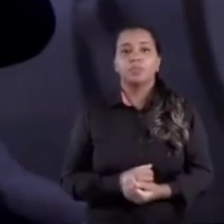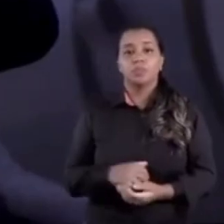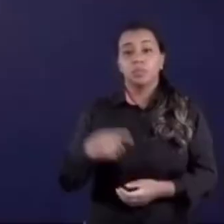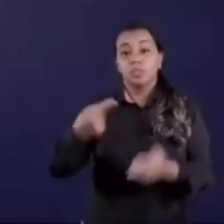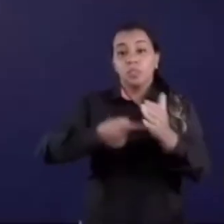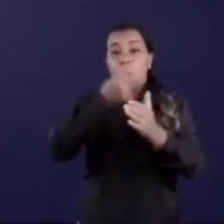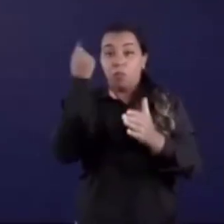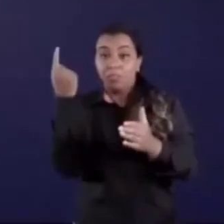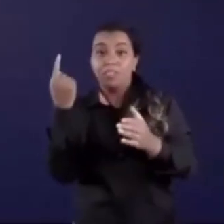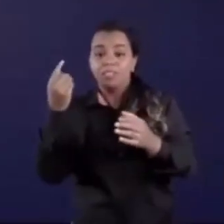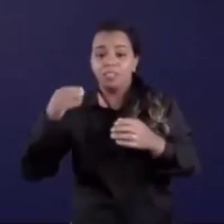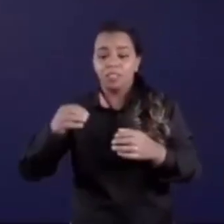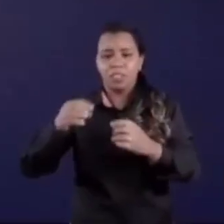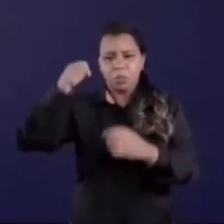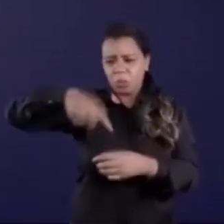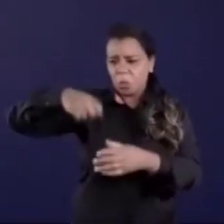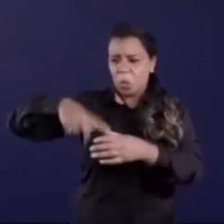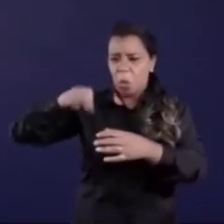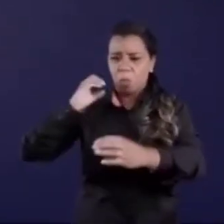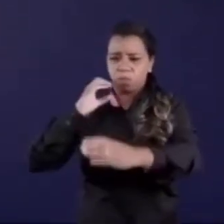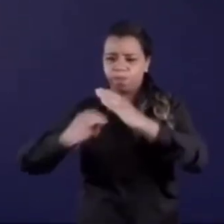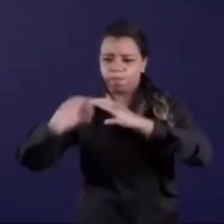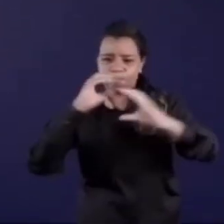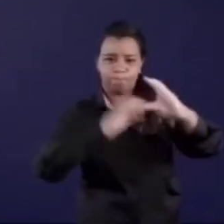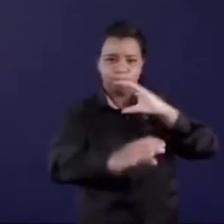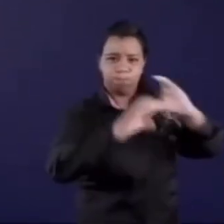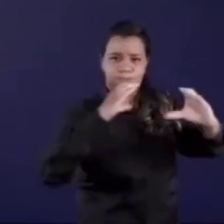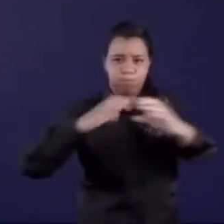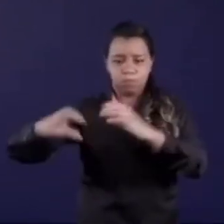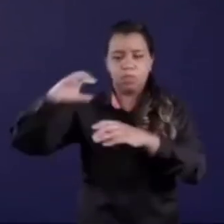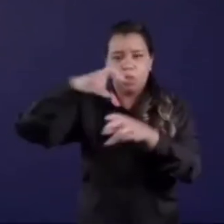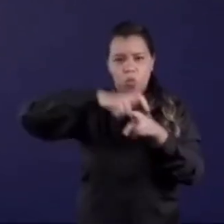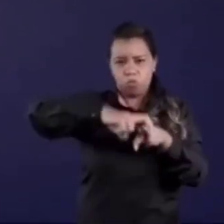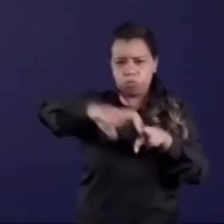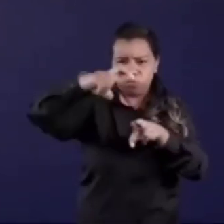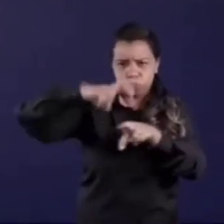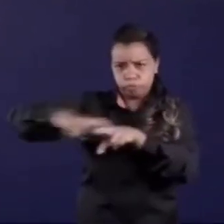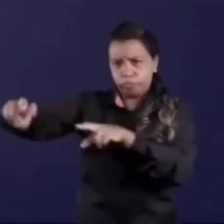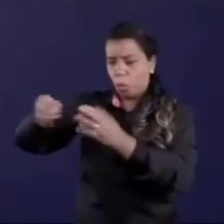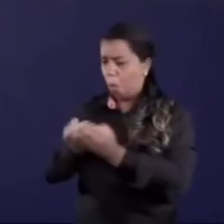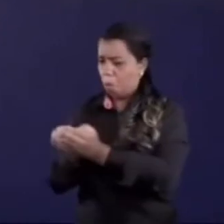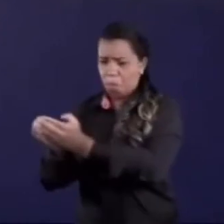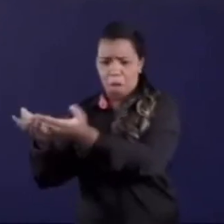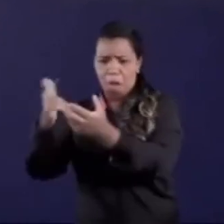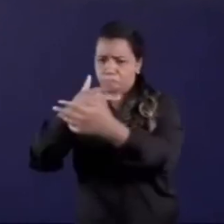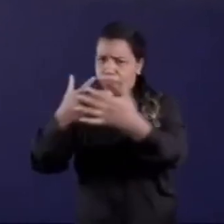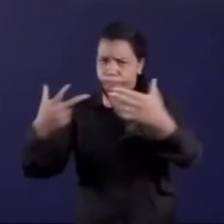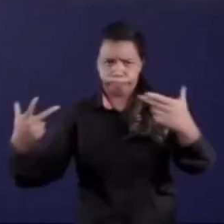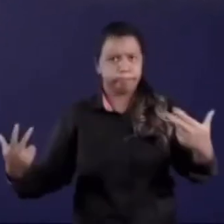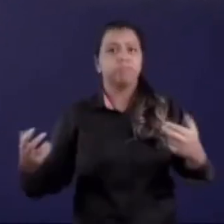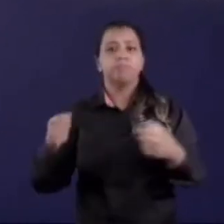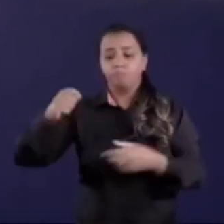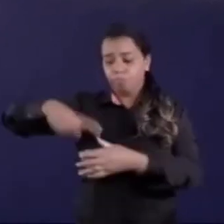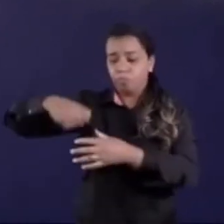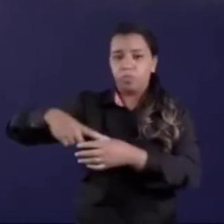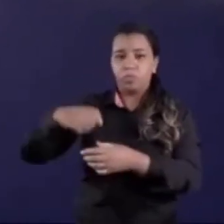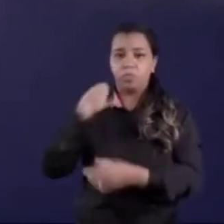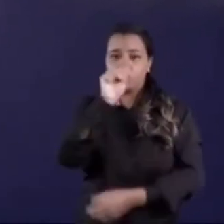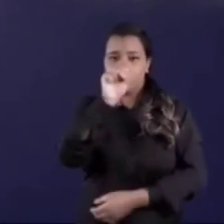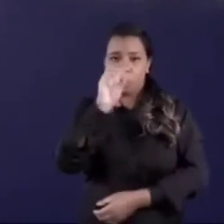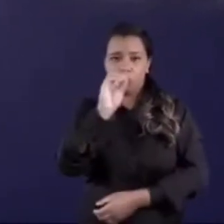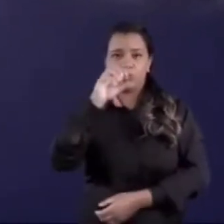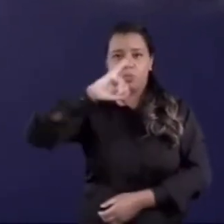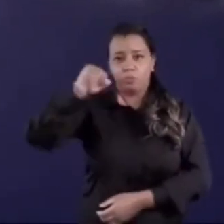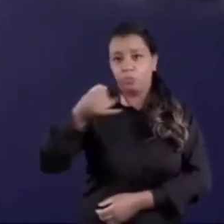mesmo volume de grãos nos portos do Arco Norte do que a gente movimentou em Santos e em outros portos do sudeste. E pela primeira vez a gente conseguiu tirar soja do Mato